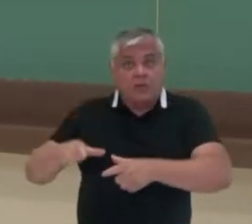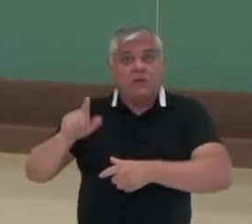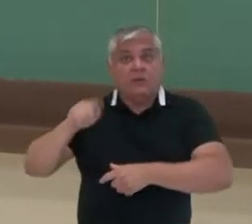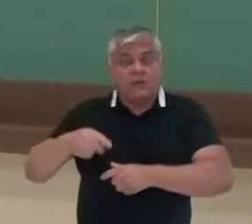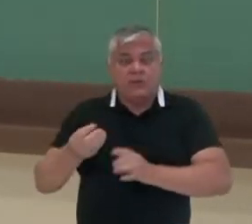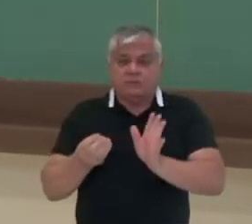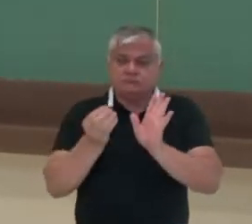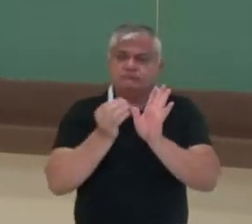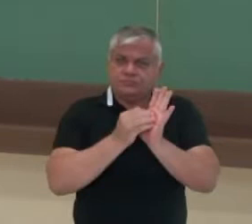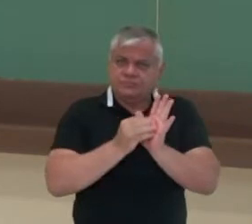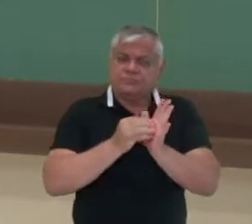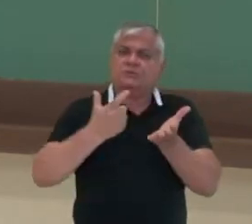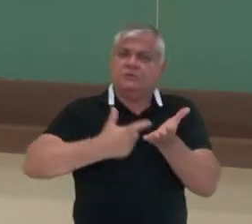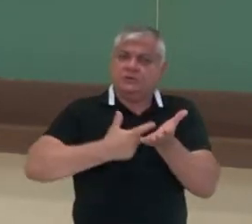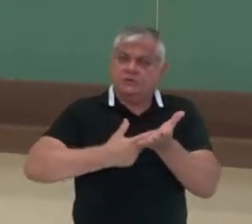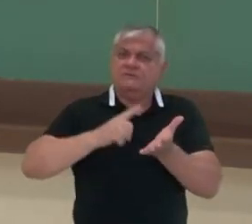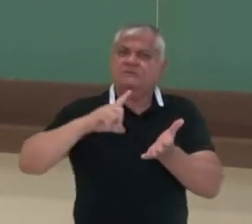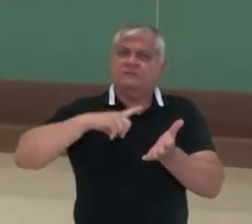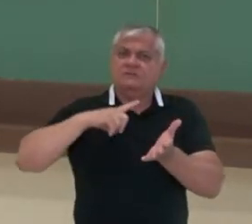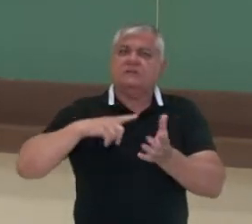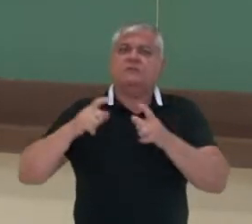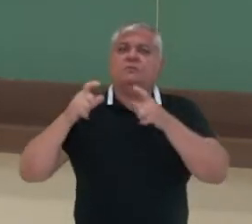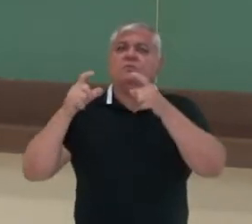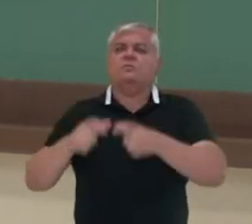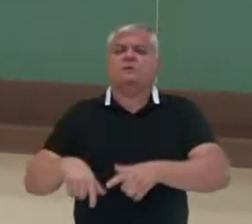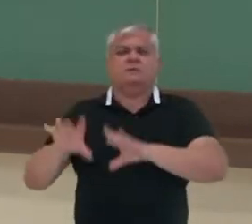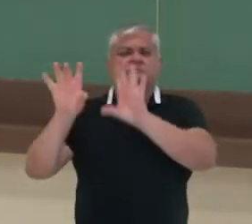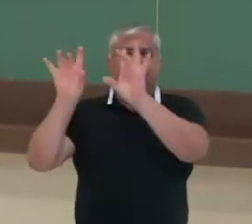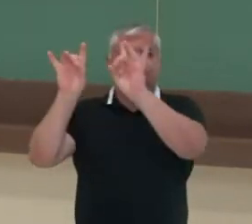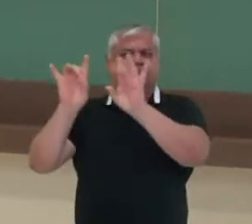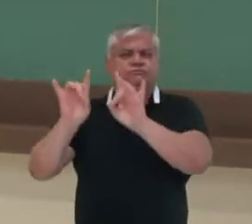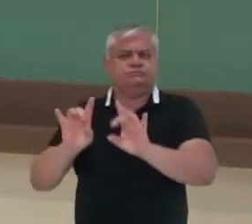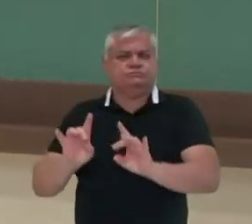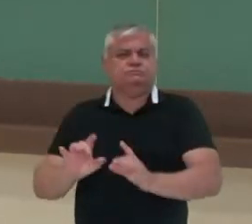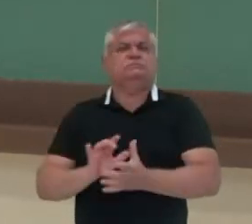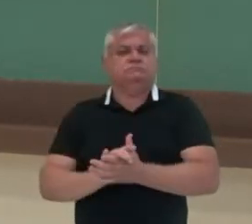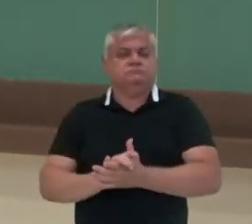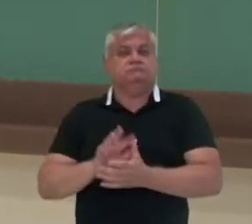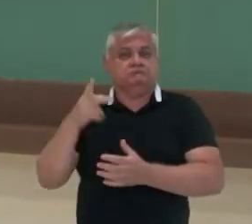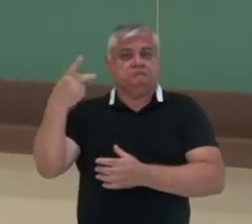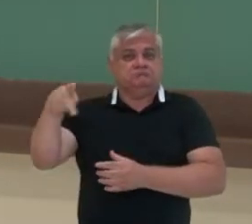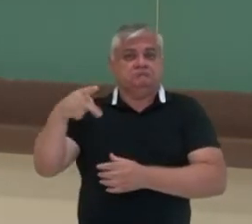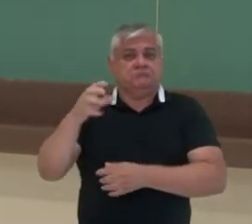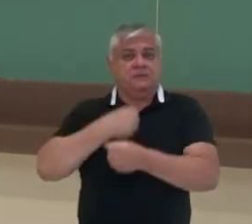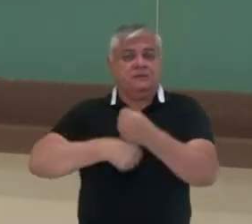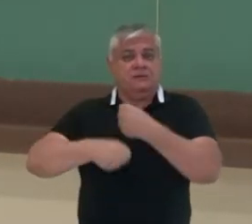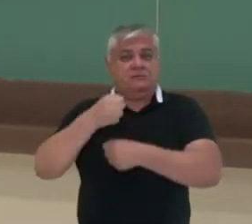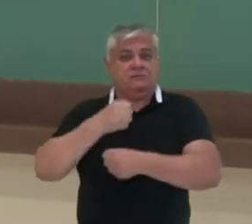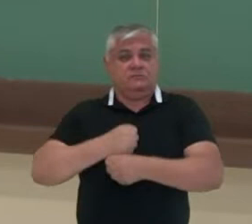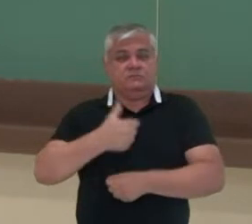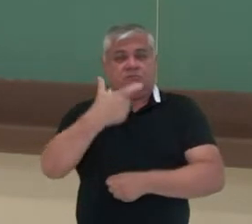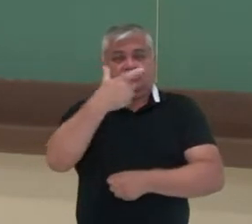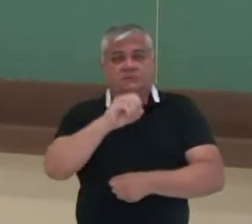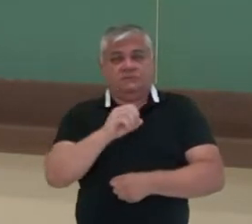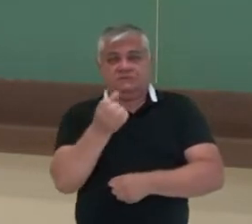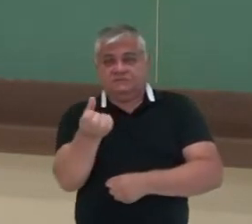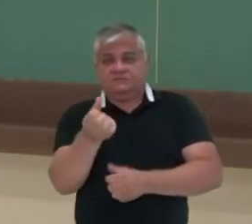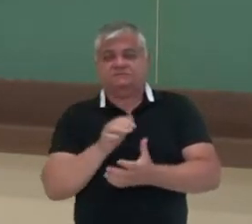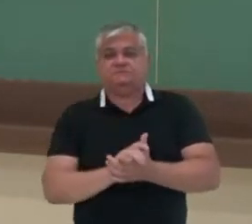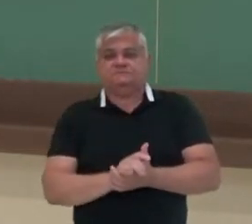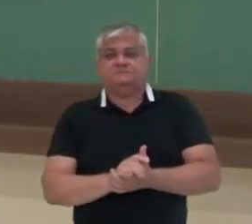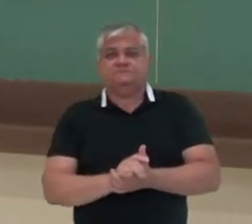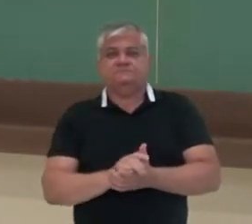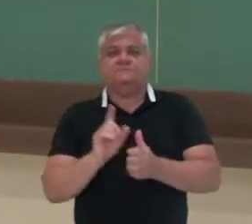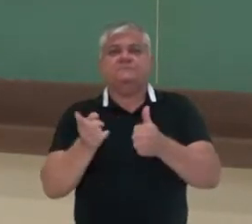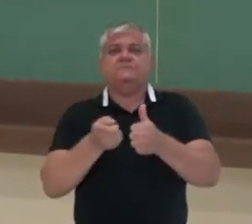registrado, livro tombo ali, de um lugar sagrado, realizado em 2006. Vamos para o nosso primeiro tema